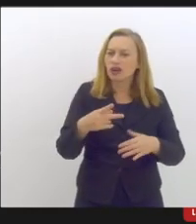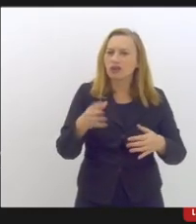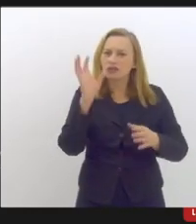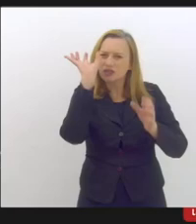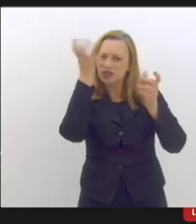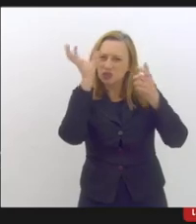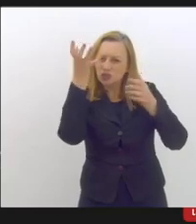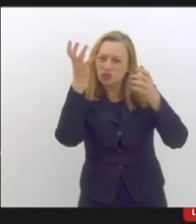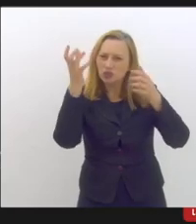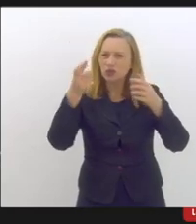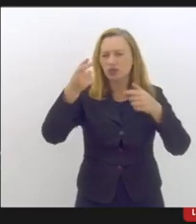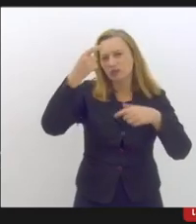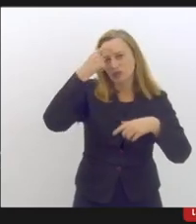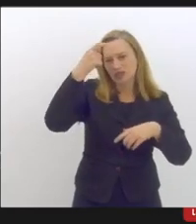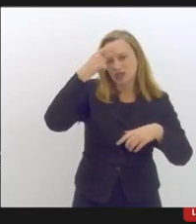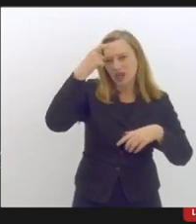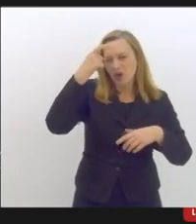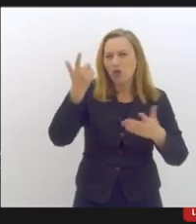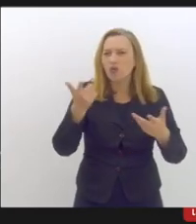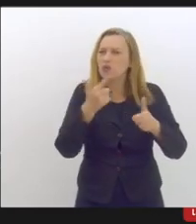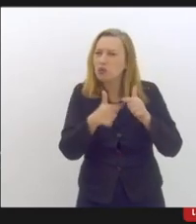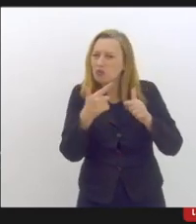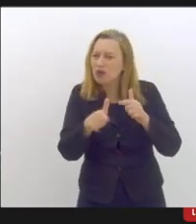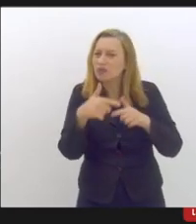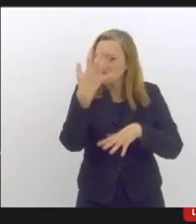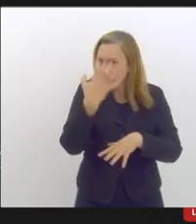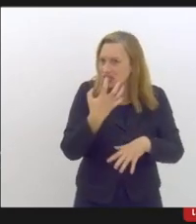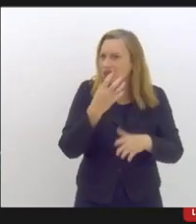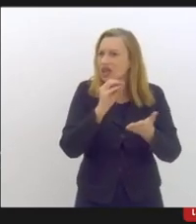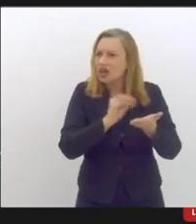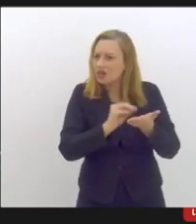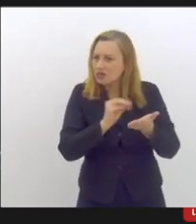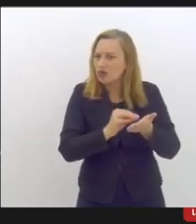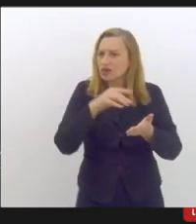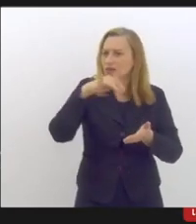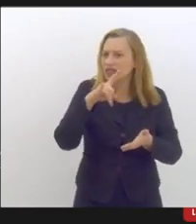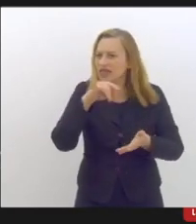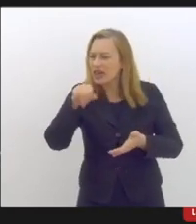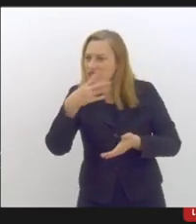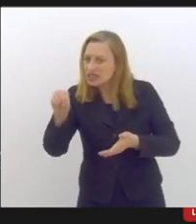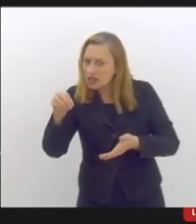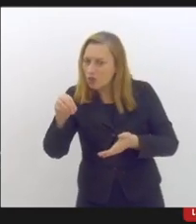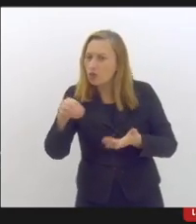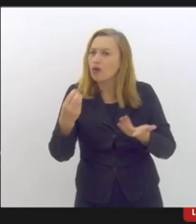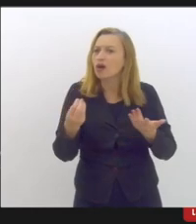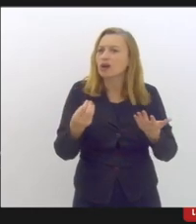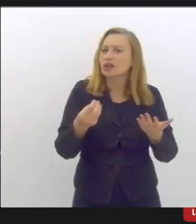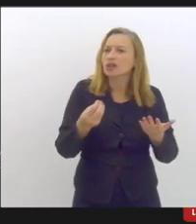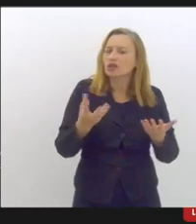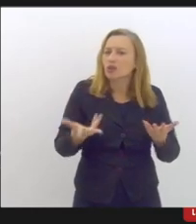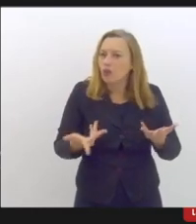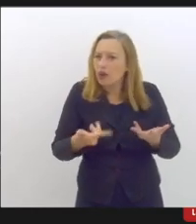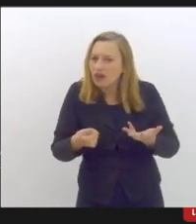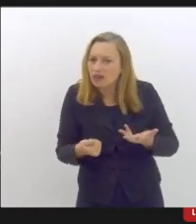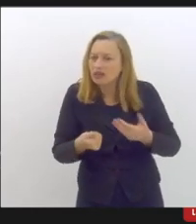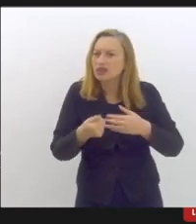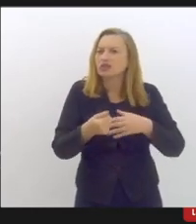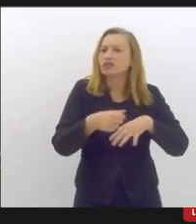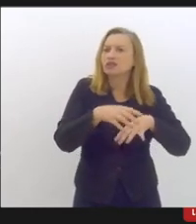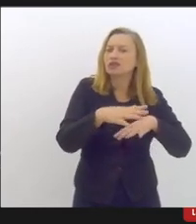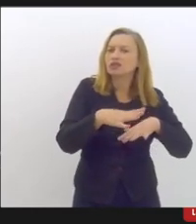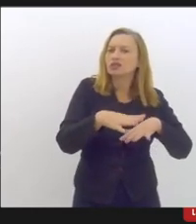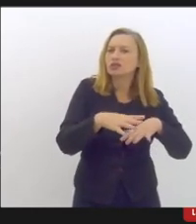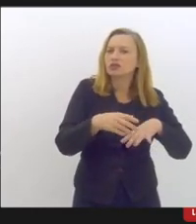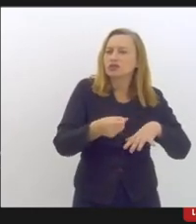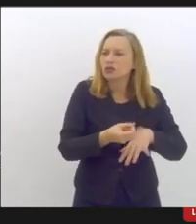mental é um problema muito grave a falta da mediação da mediação em qualificada da mediação em